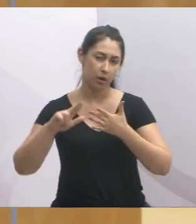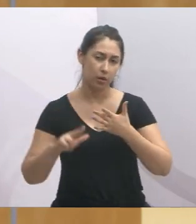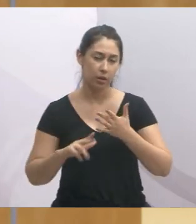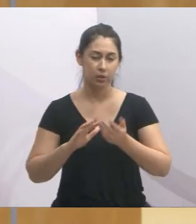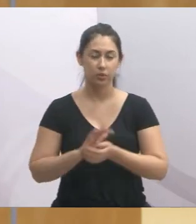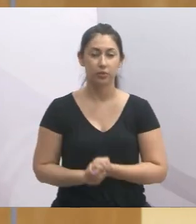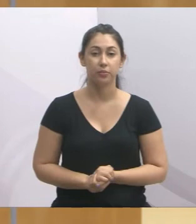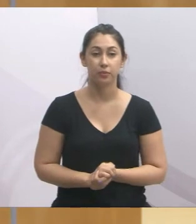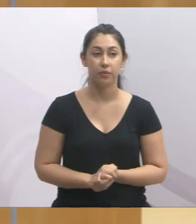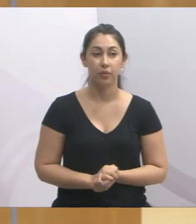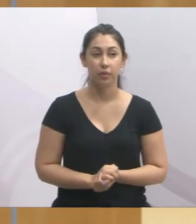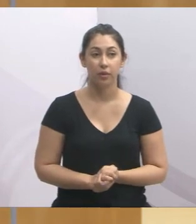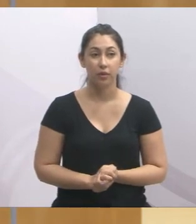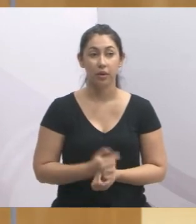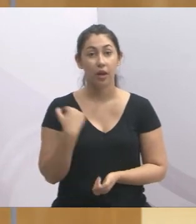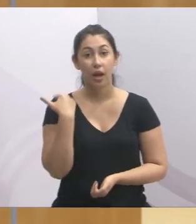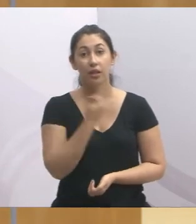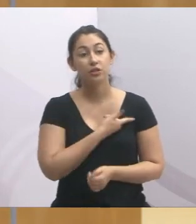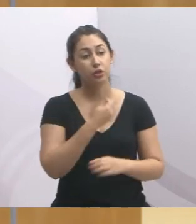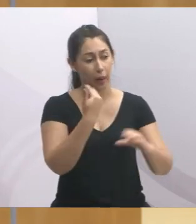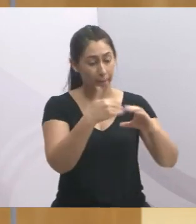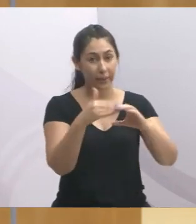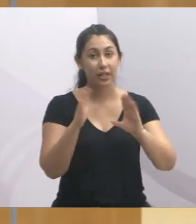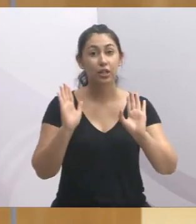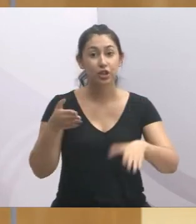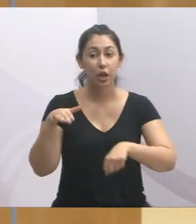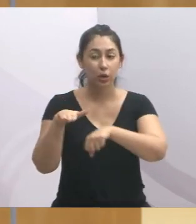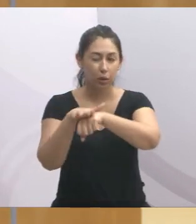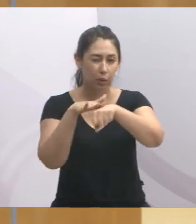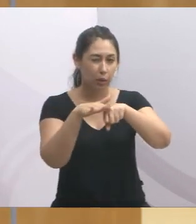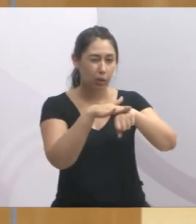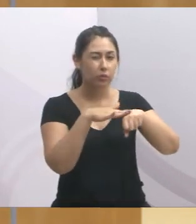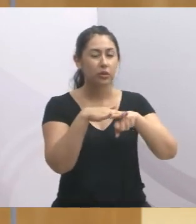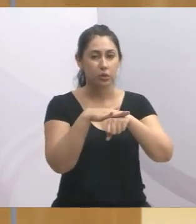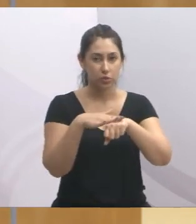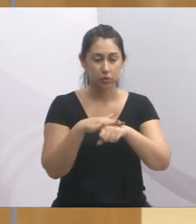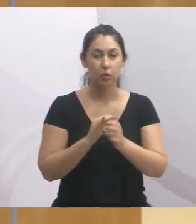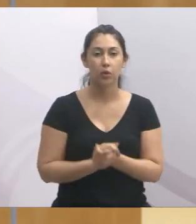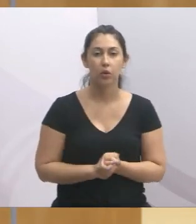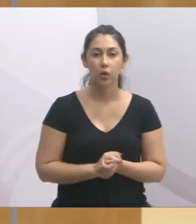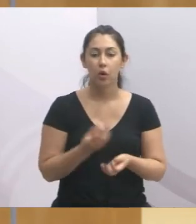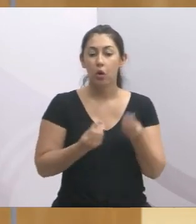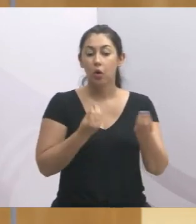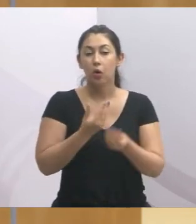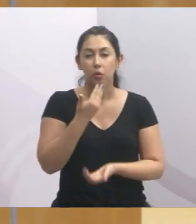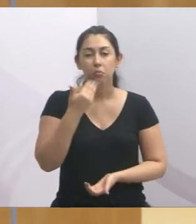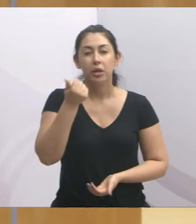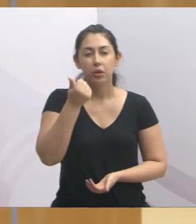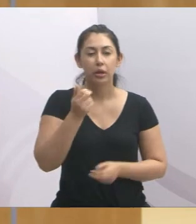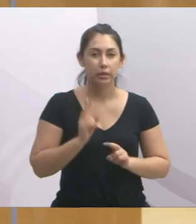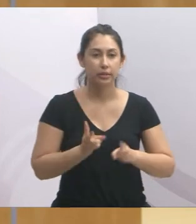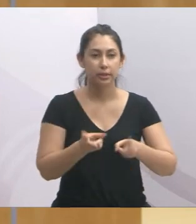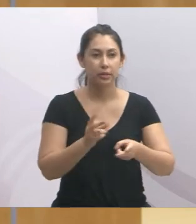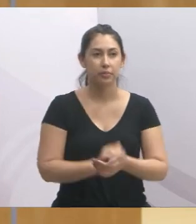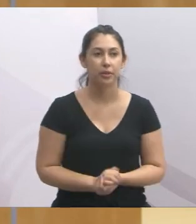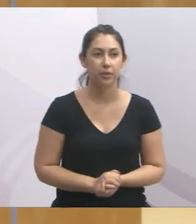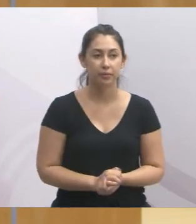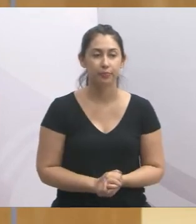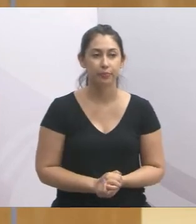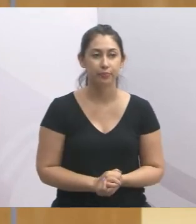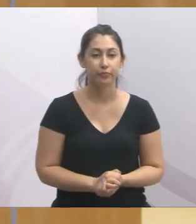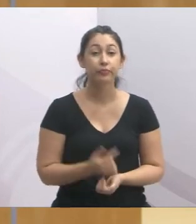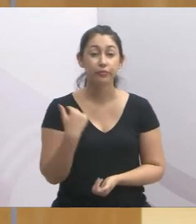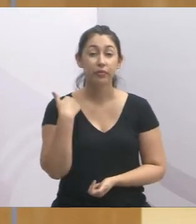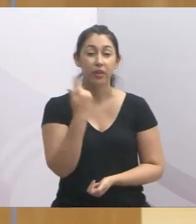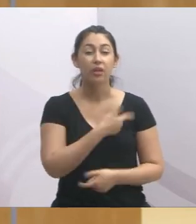e para onde a gente designou a gente já conversou com as pessoas, com as entidades, para melhorar cada vez mais. Então eu acho que é nesse sentido